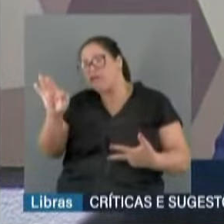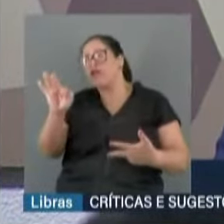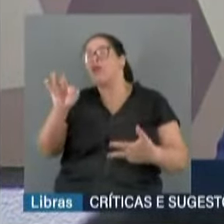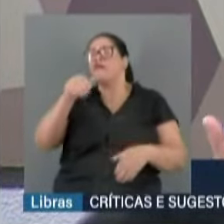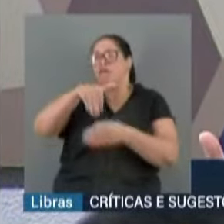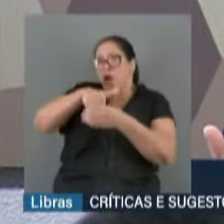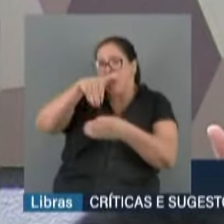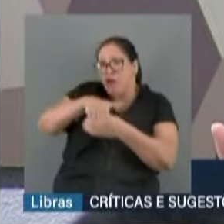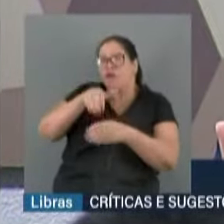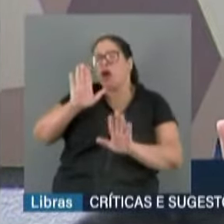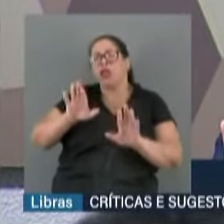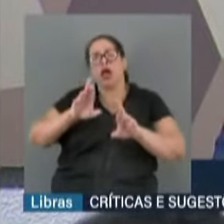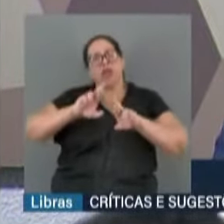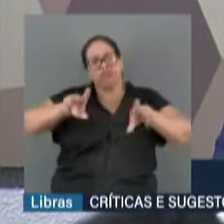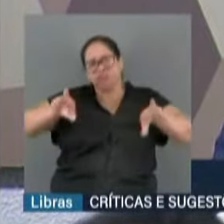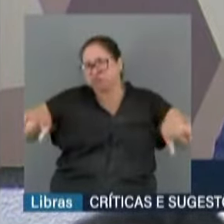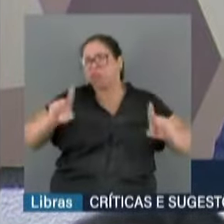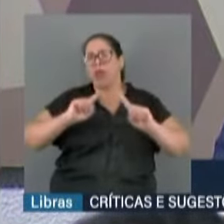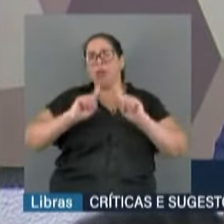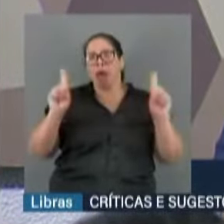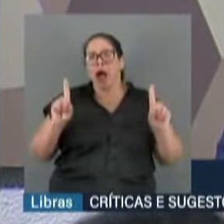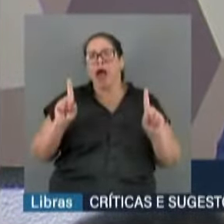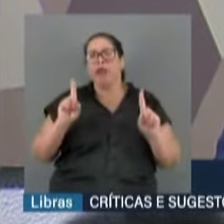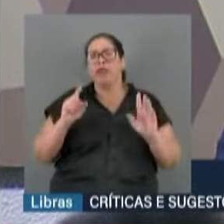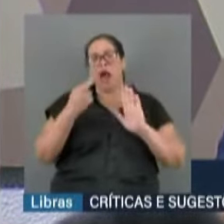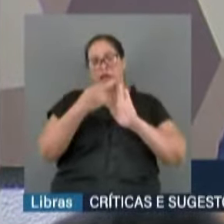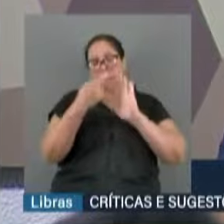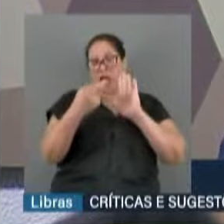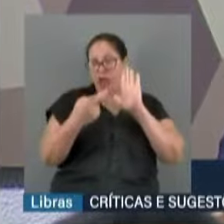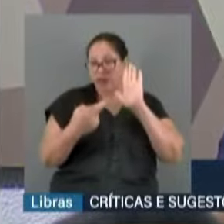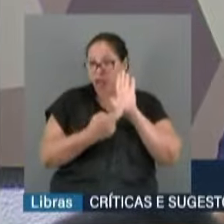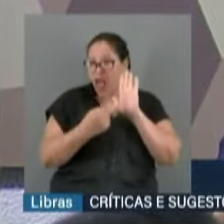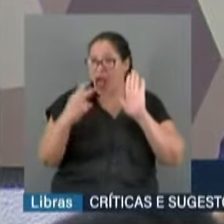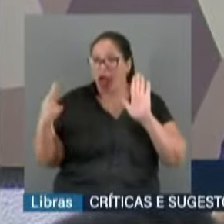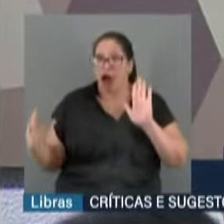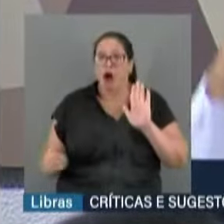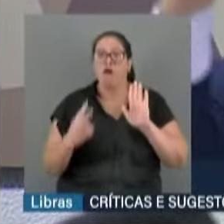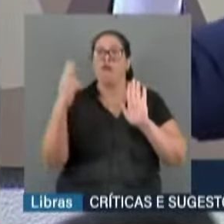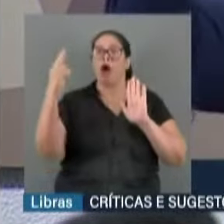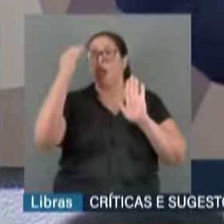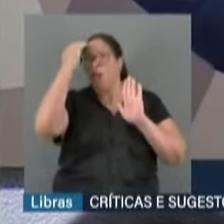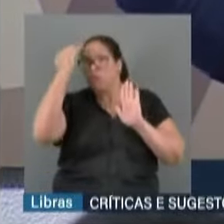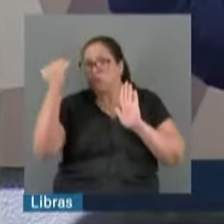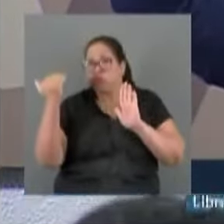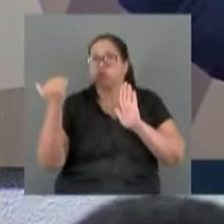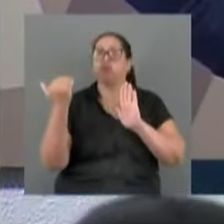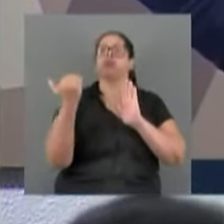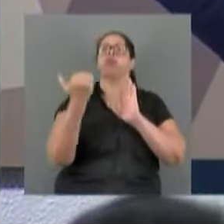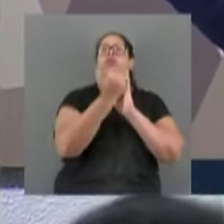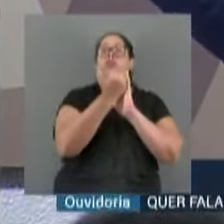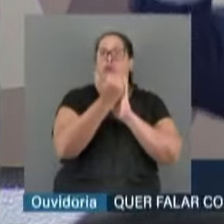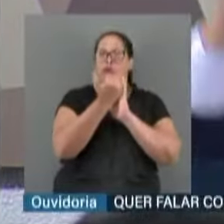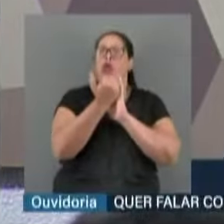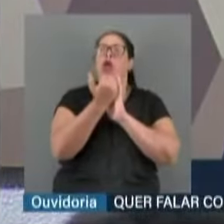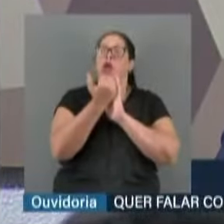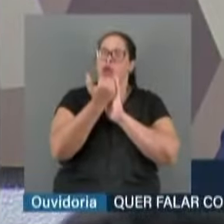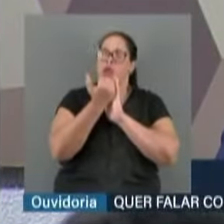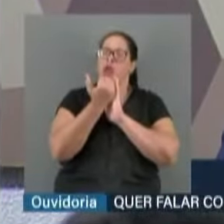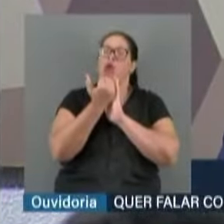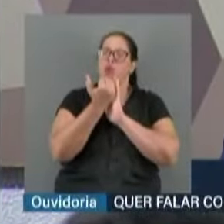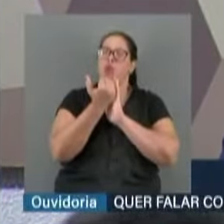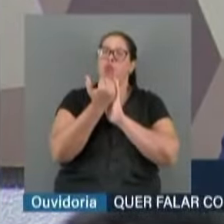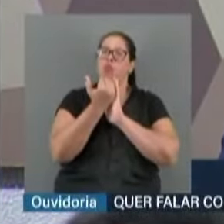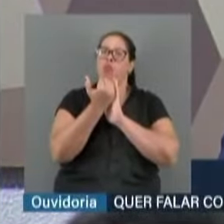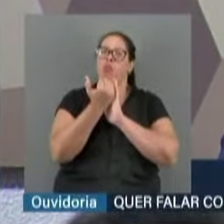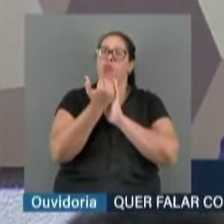abrindo mão do cargo de juiz federal. Saindo do judiciário, entregando o cargo do judiciário,